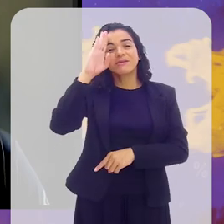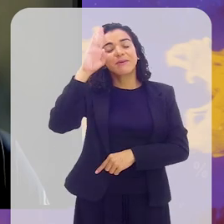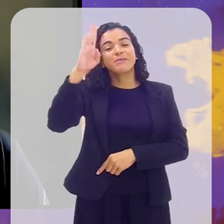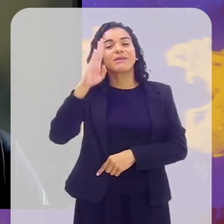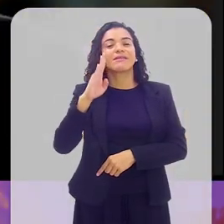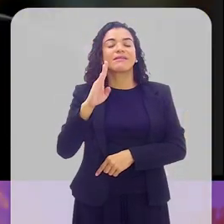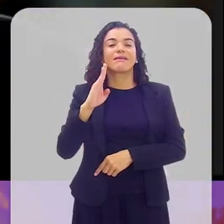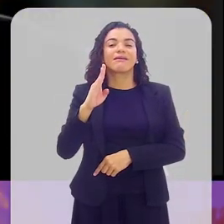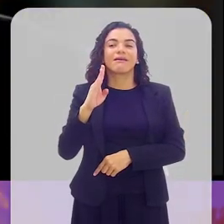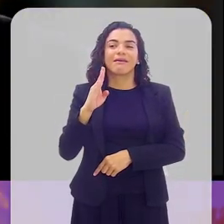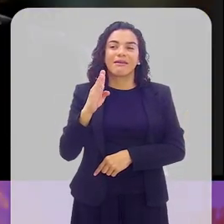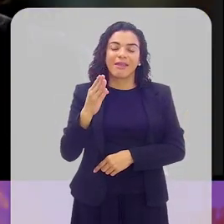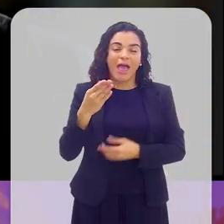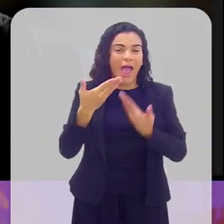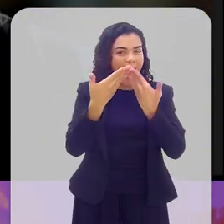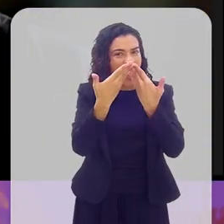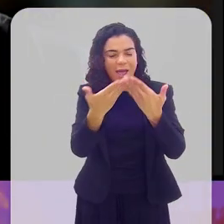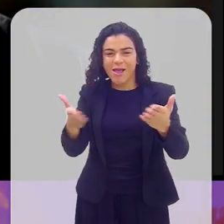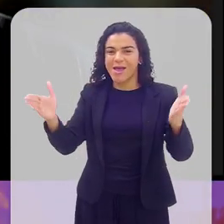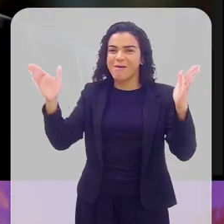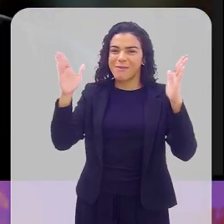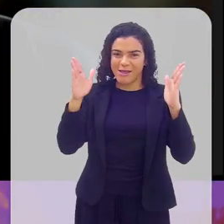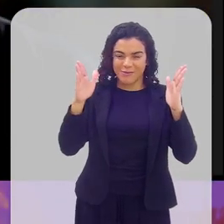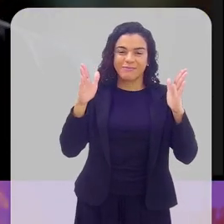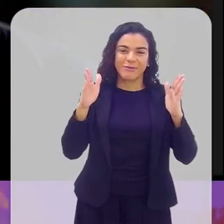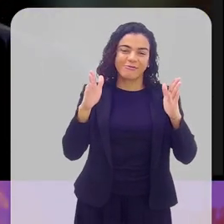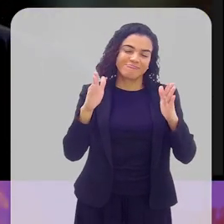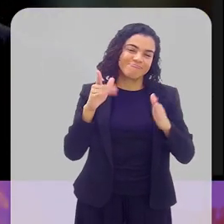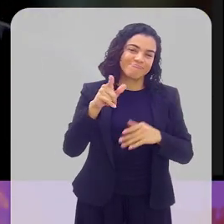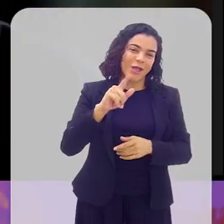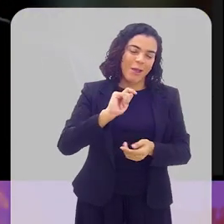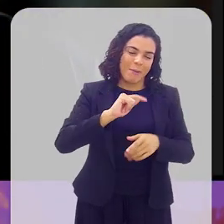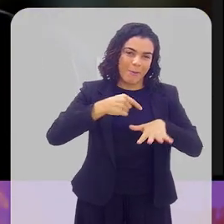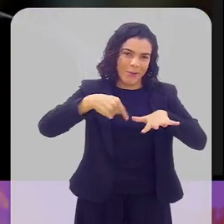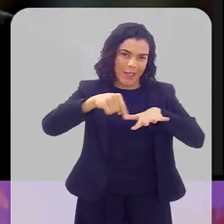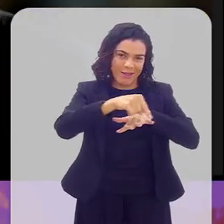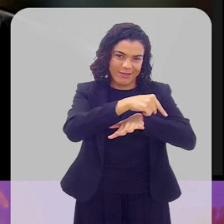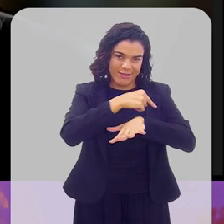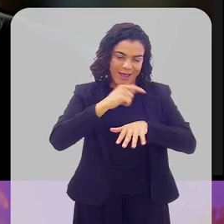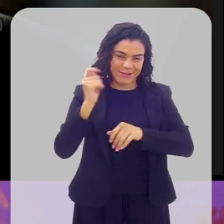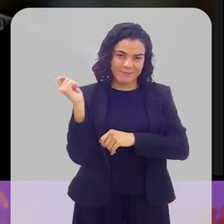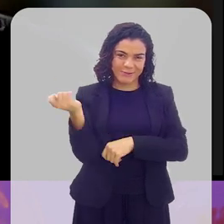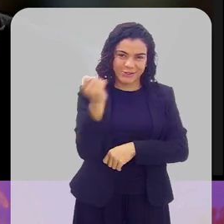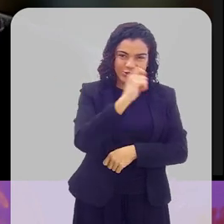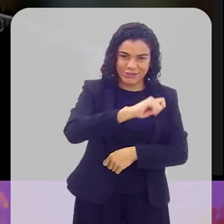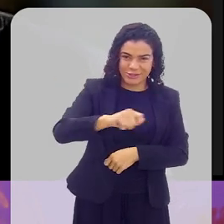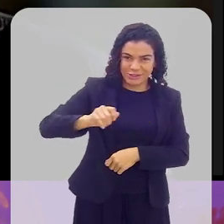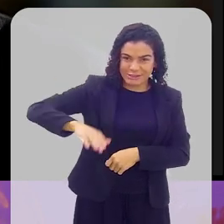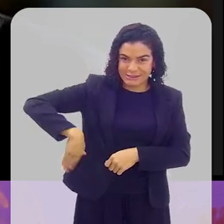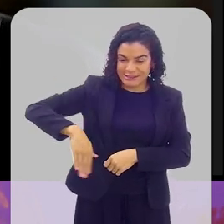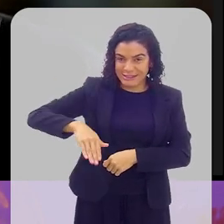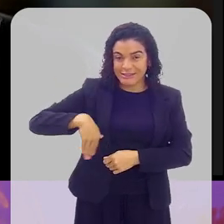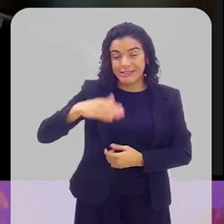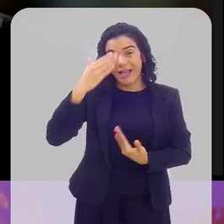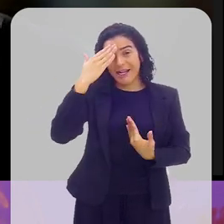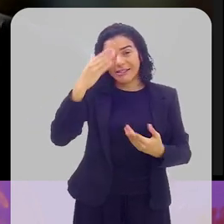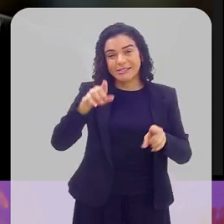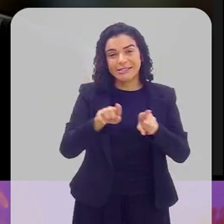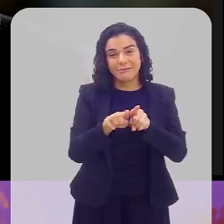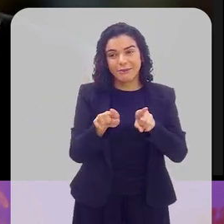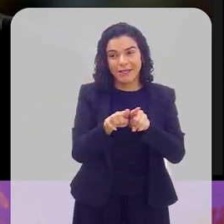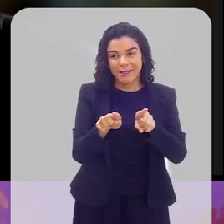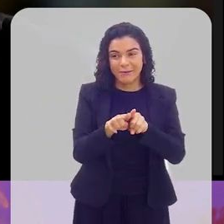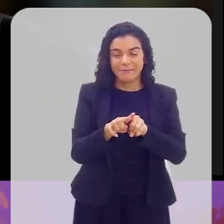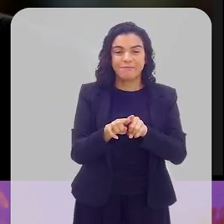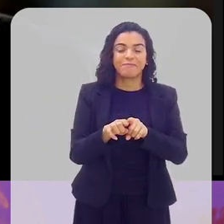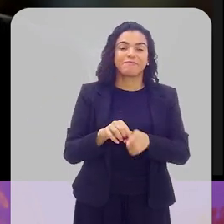confiança e principalmente por ter dado aberto portas para o nosso esporte com essa data importante e